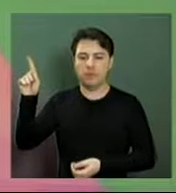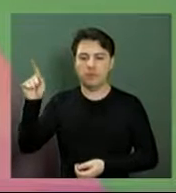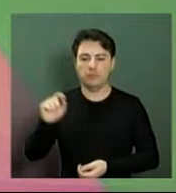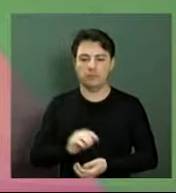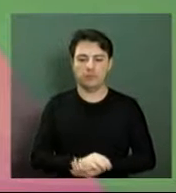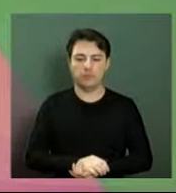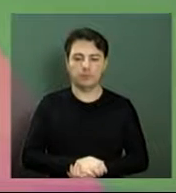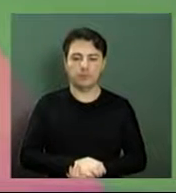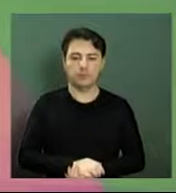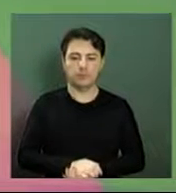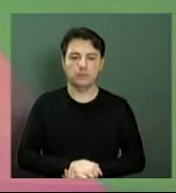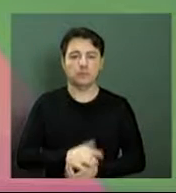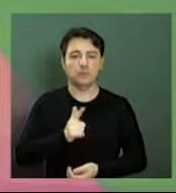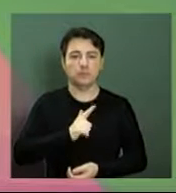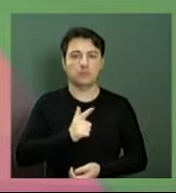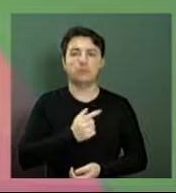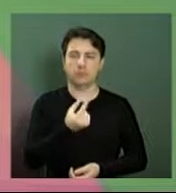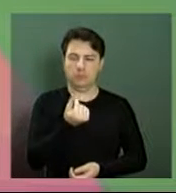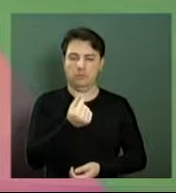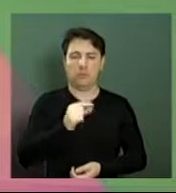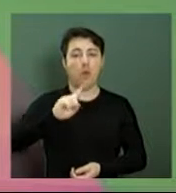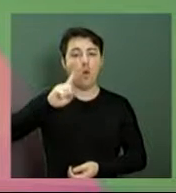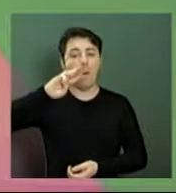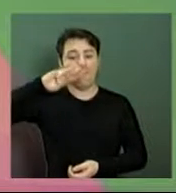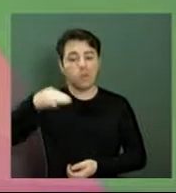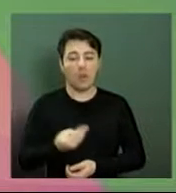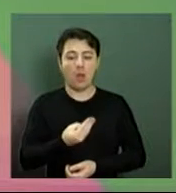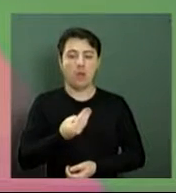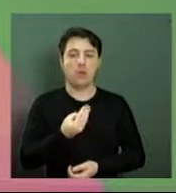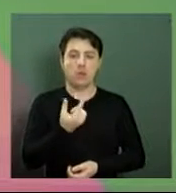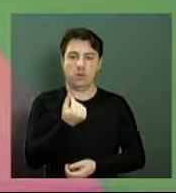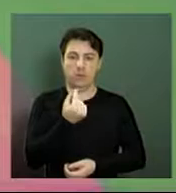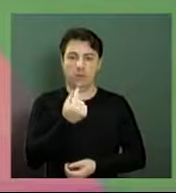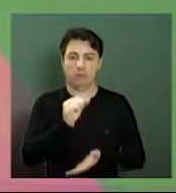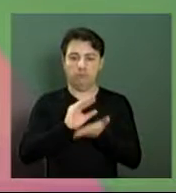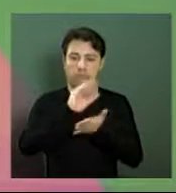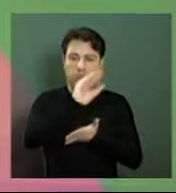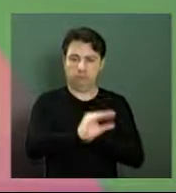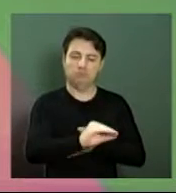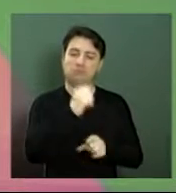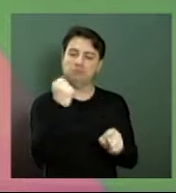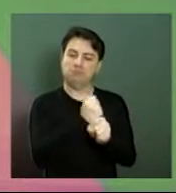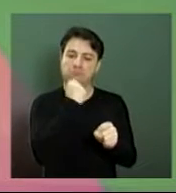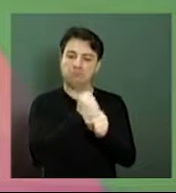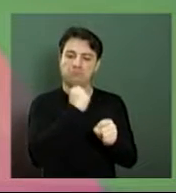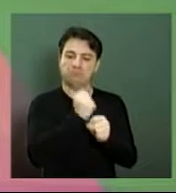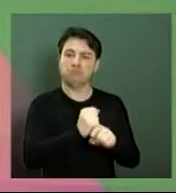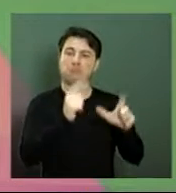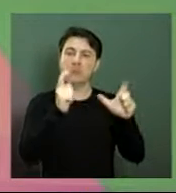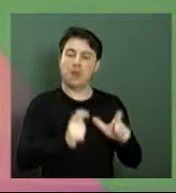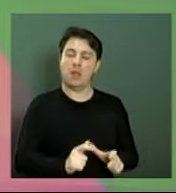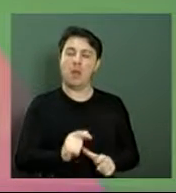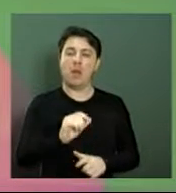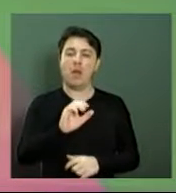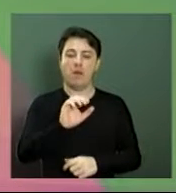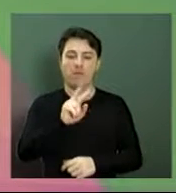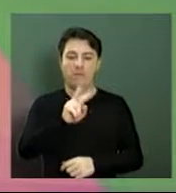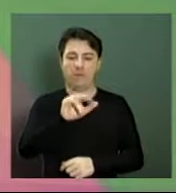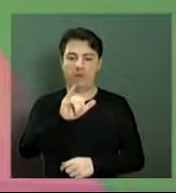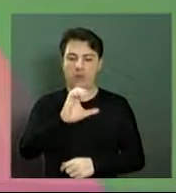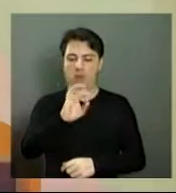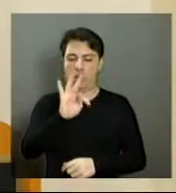de um milhão de reais, a qual viabilizou a construção do posto de saúde do Vitório Desante e também